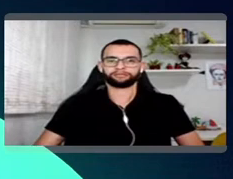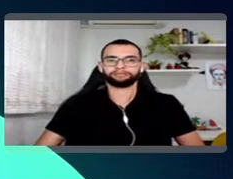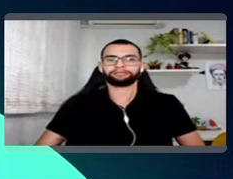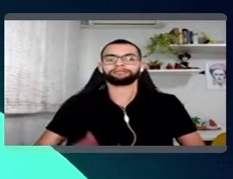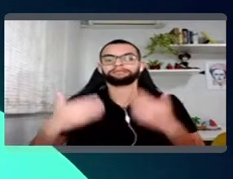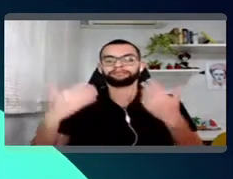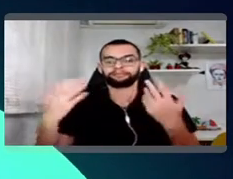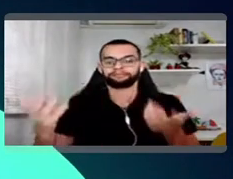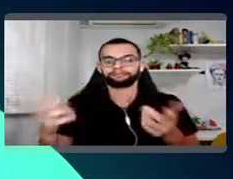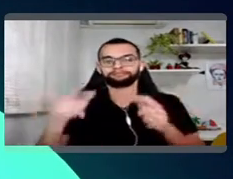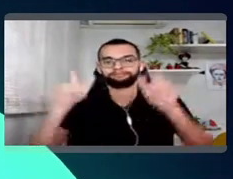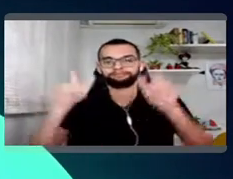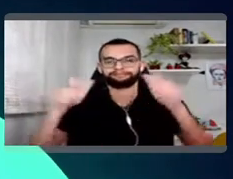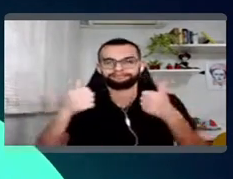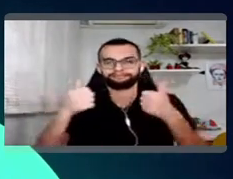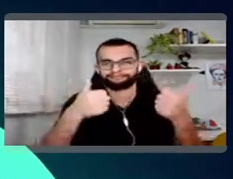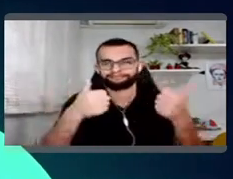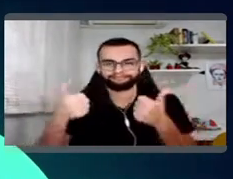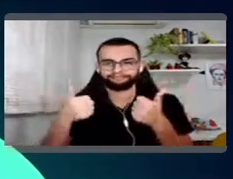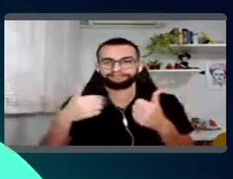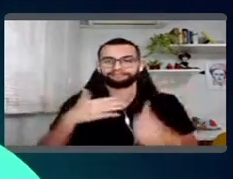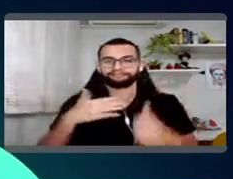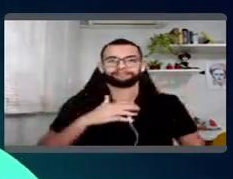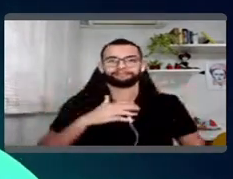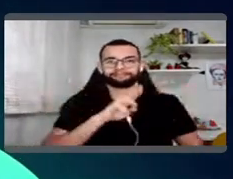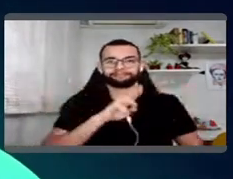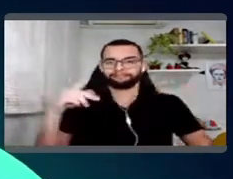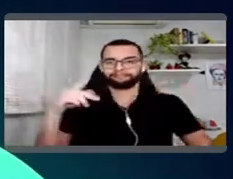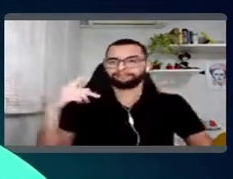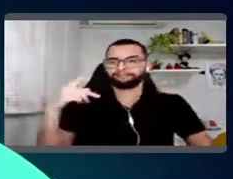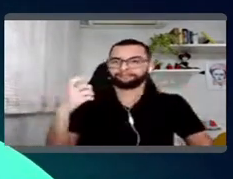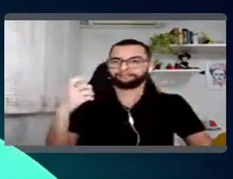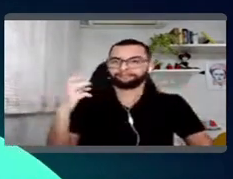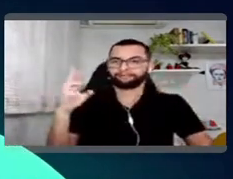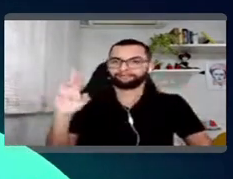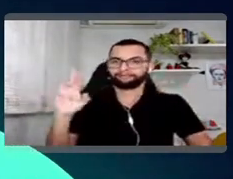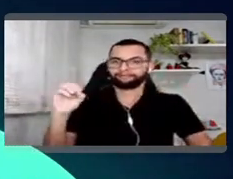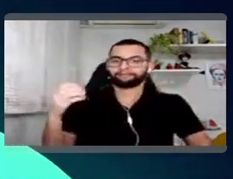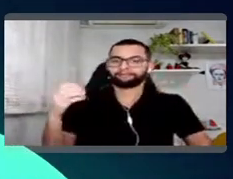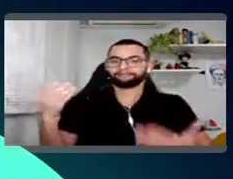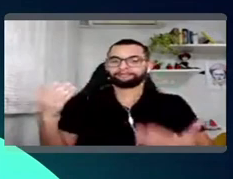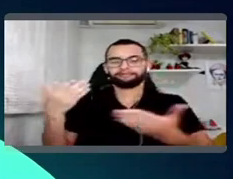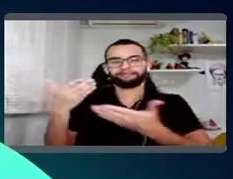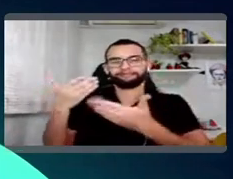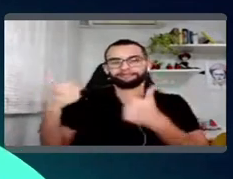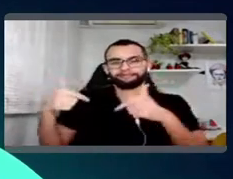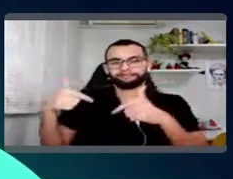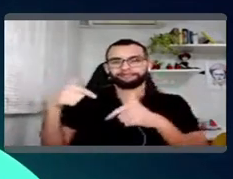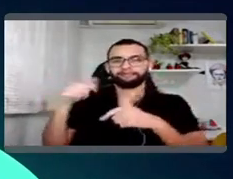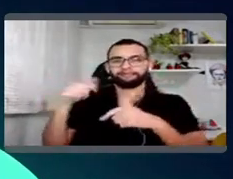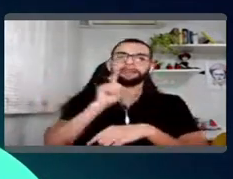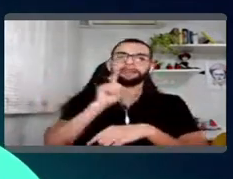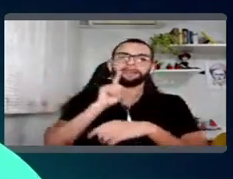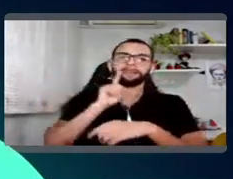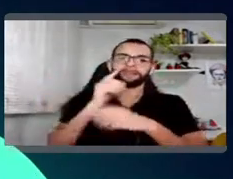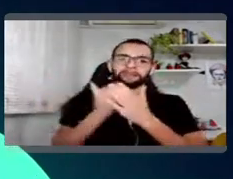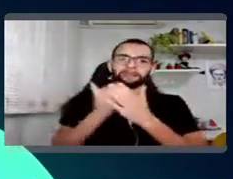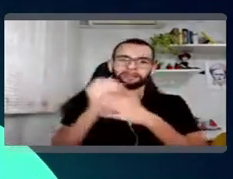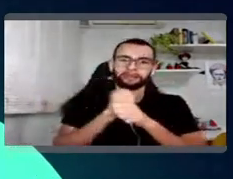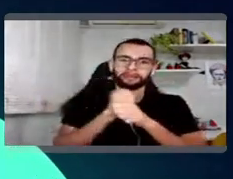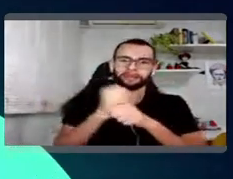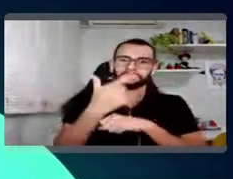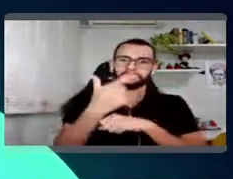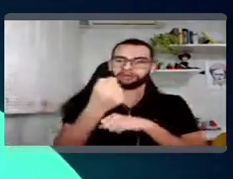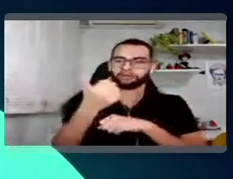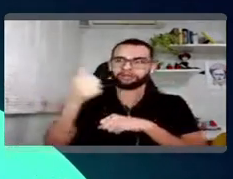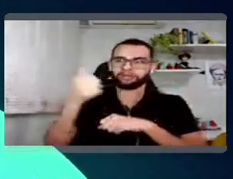E aí, pessoal, tudo bem? Meu nome é Pedro. Eu estou aqui na Americanas desde o inicio de 2019, né? Naquela época